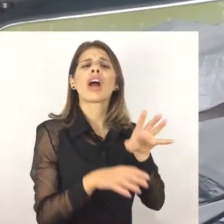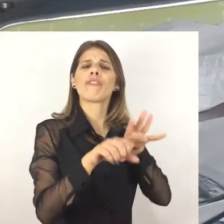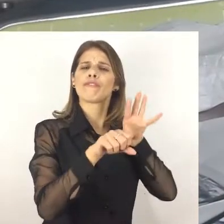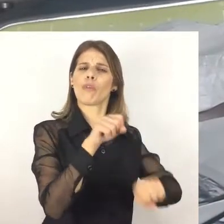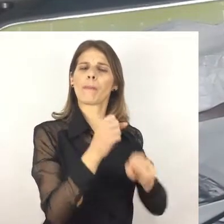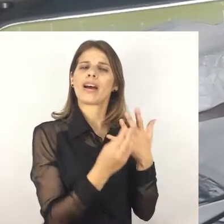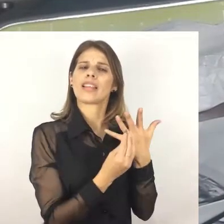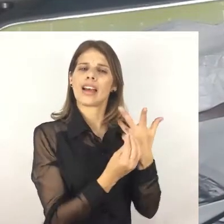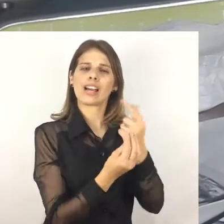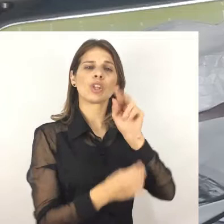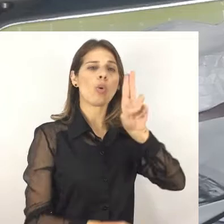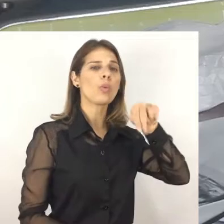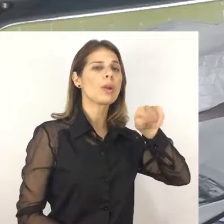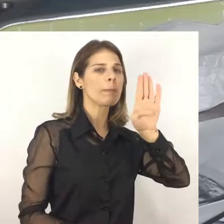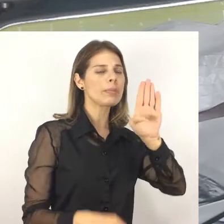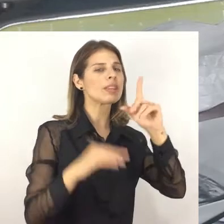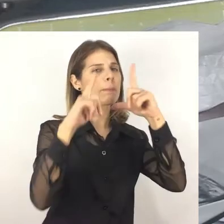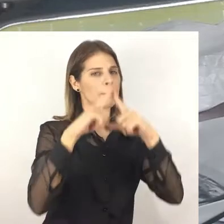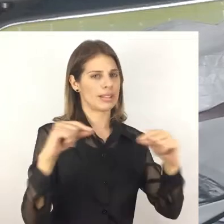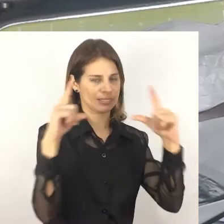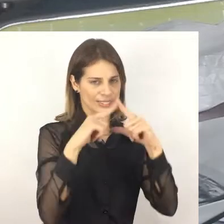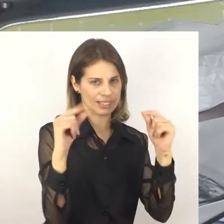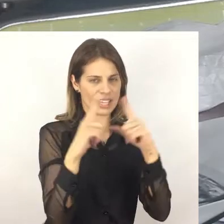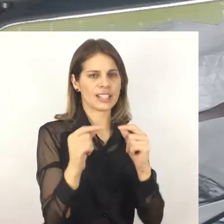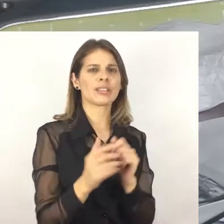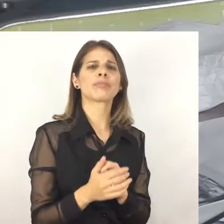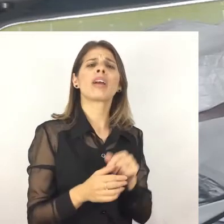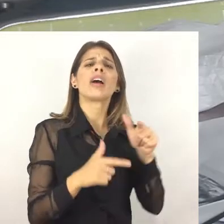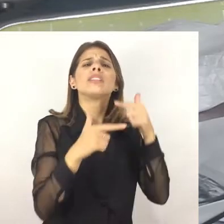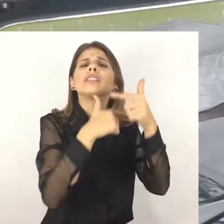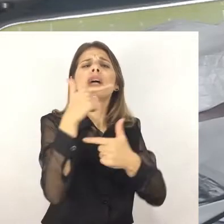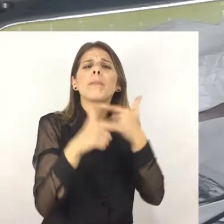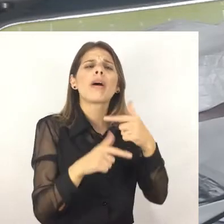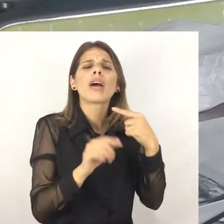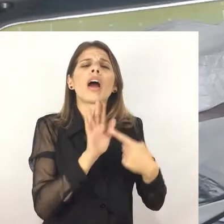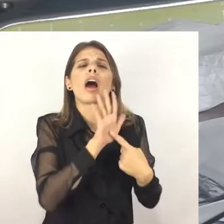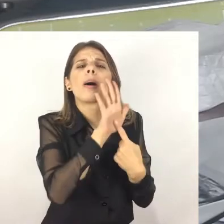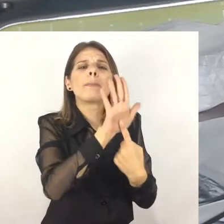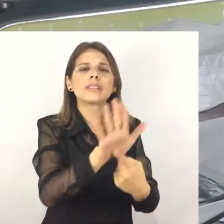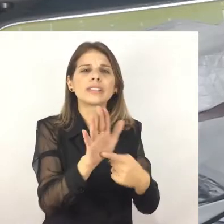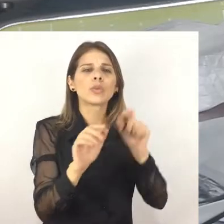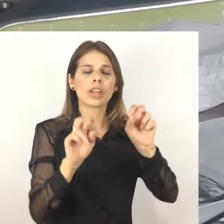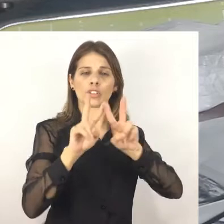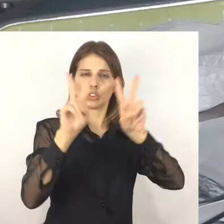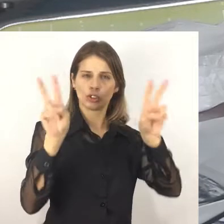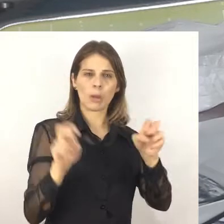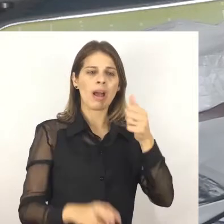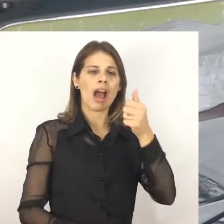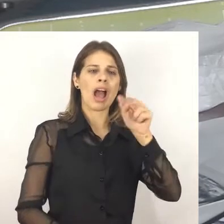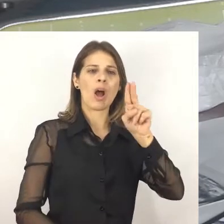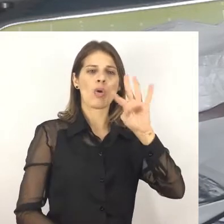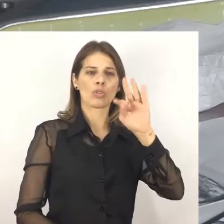Esse trabalho que eu vou apresentar, que se chama Autorretrato com Bandeira, essa série de fotos foram